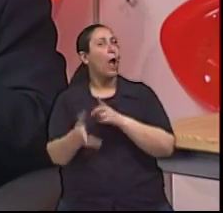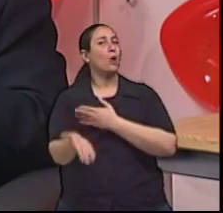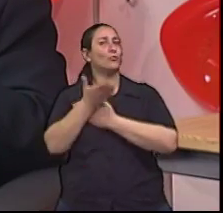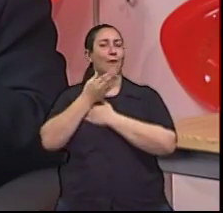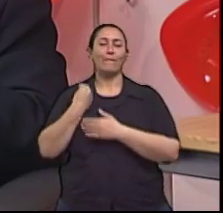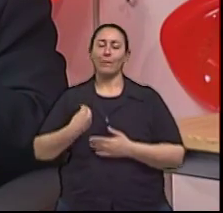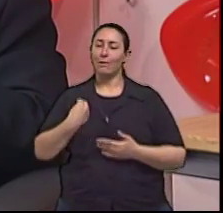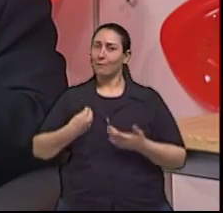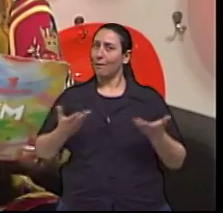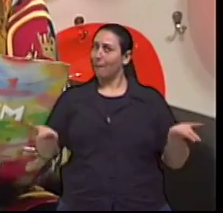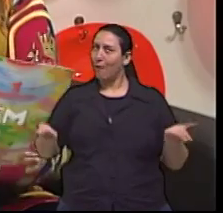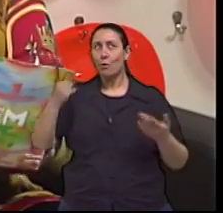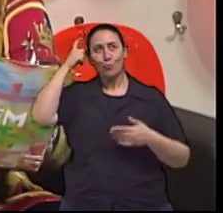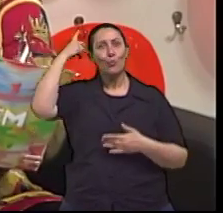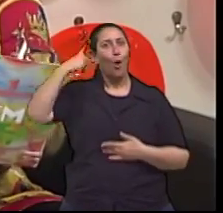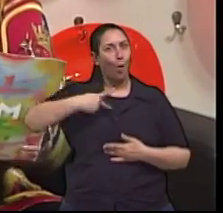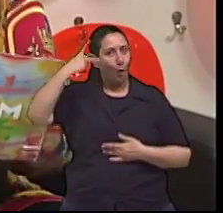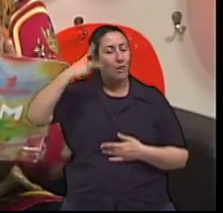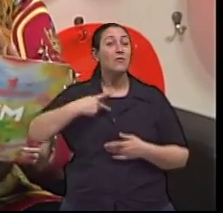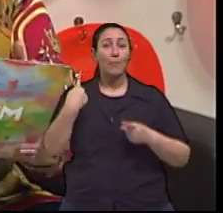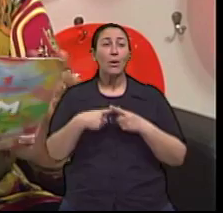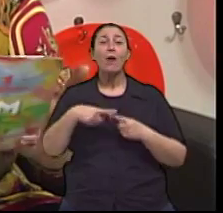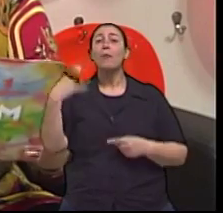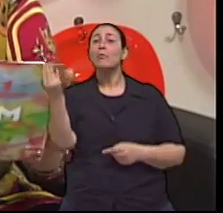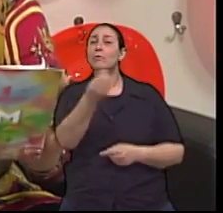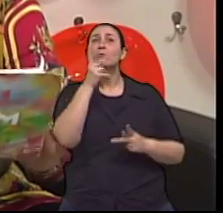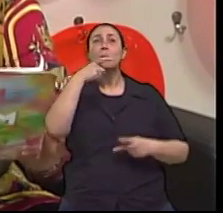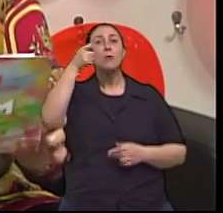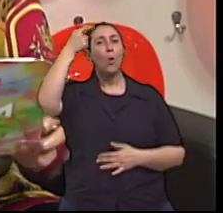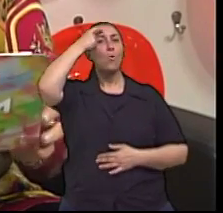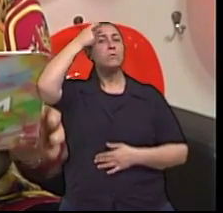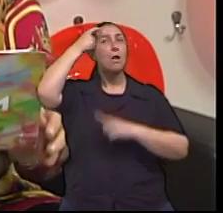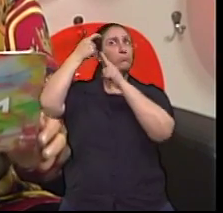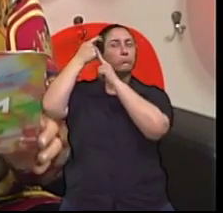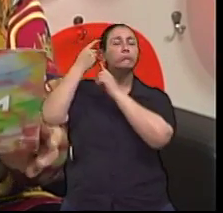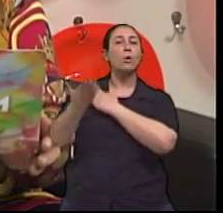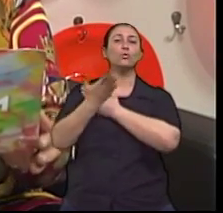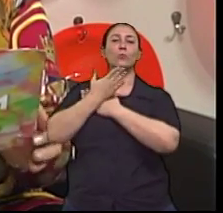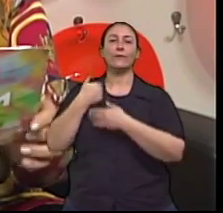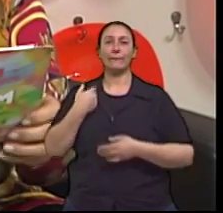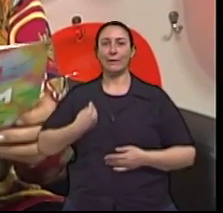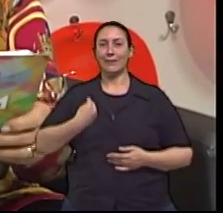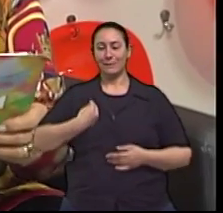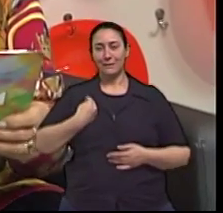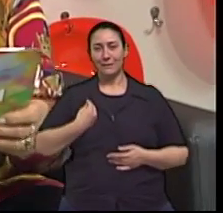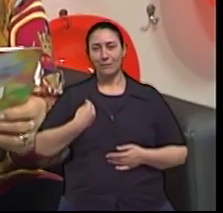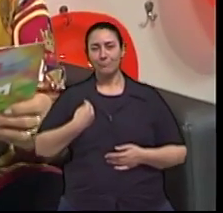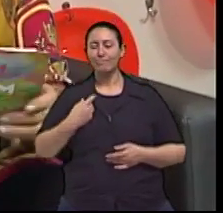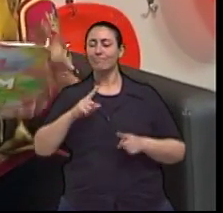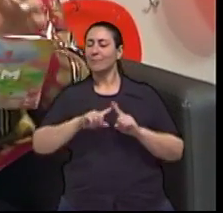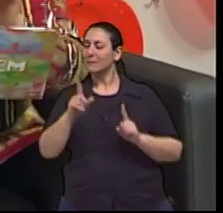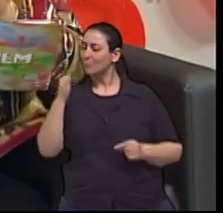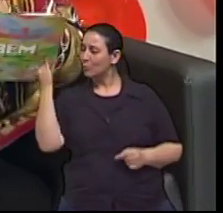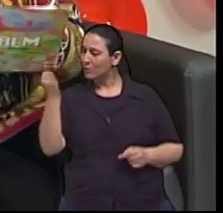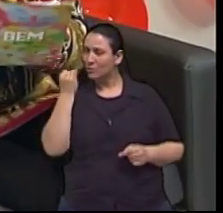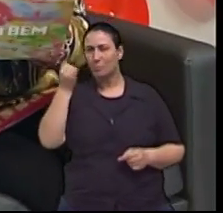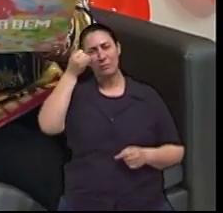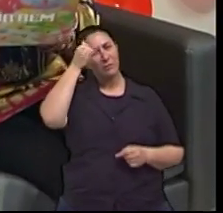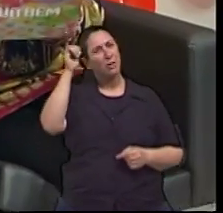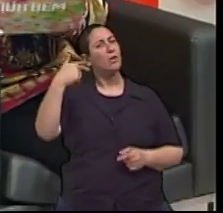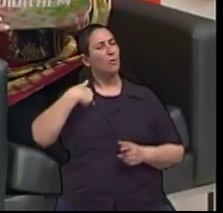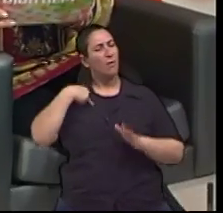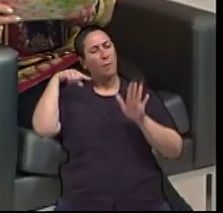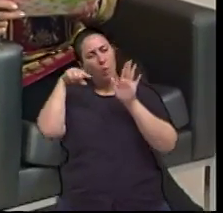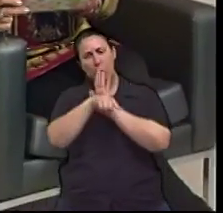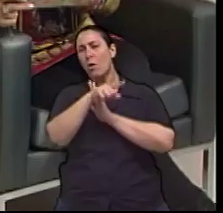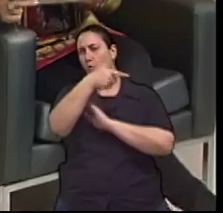Já estou achando que o cérebro está ali, não sei se não está em primeiro lugar, né? Mas essa questão da prevenção. Mas eu quero ainda lhe fazer